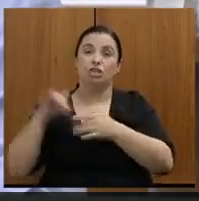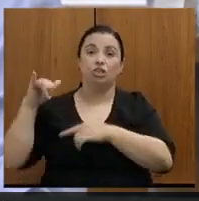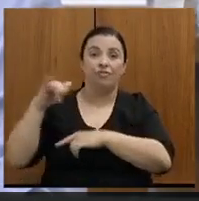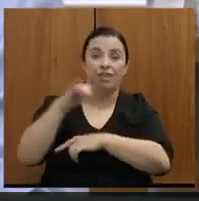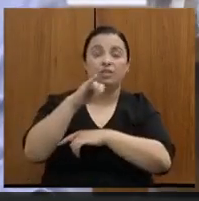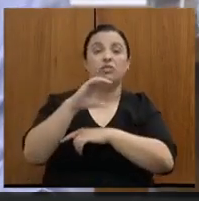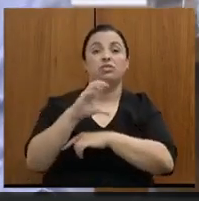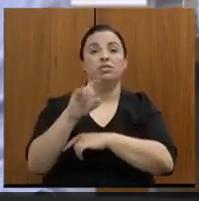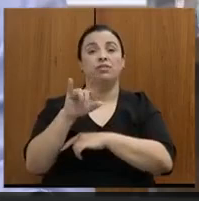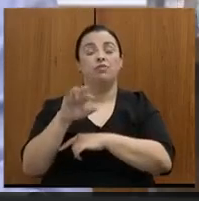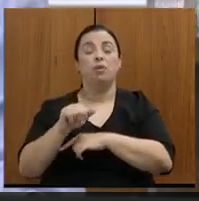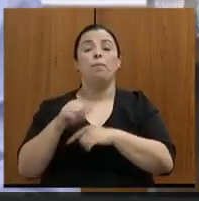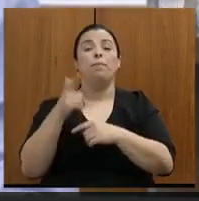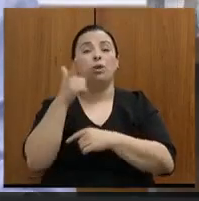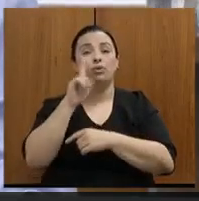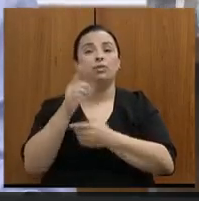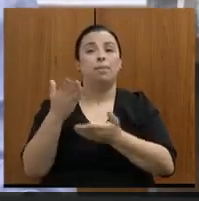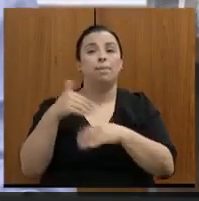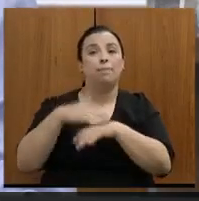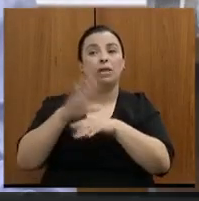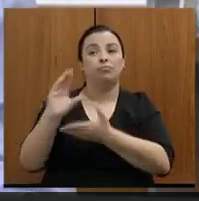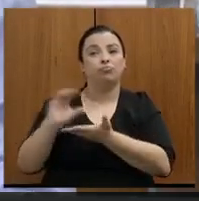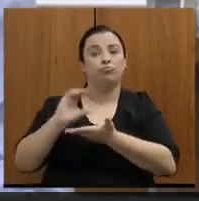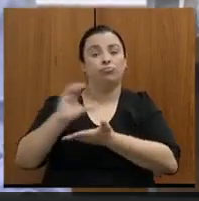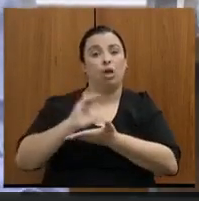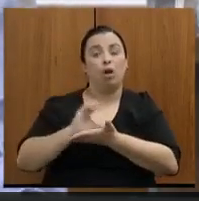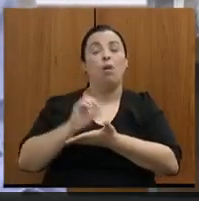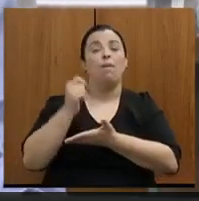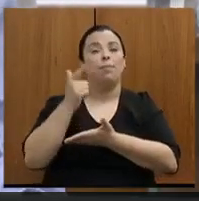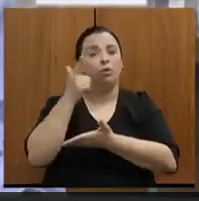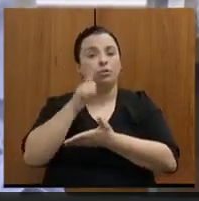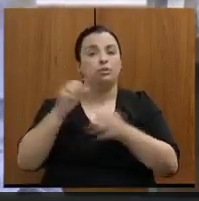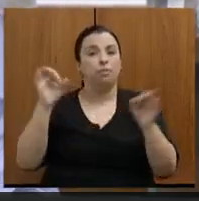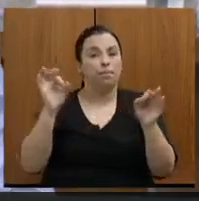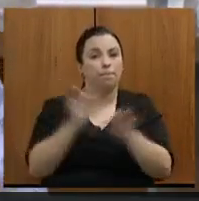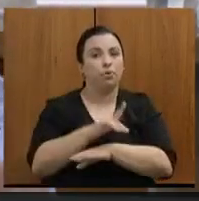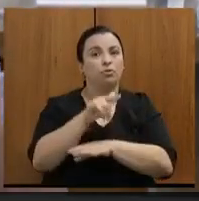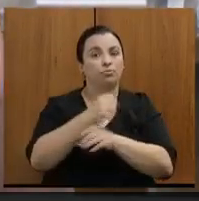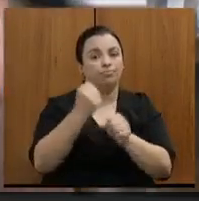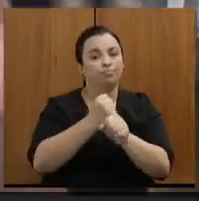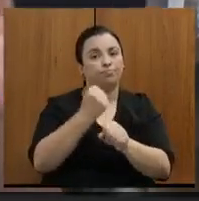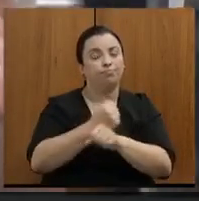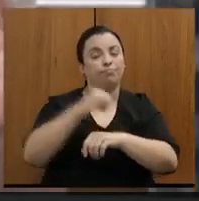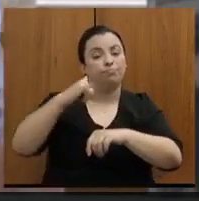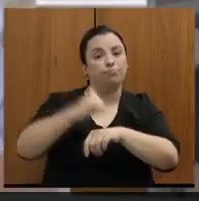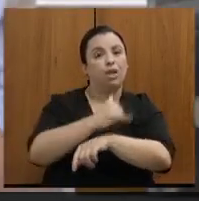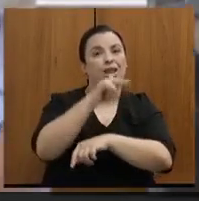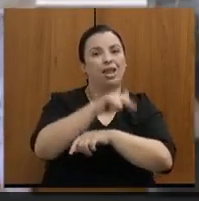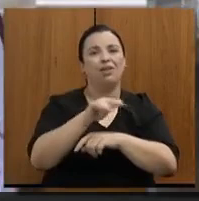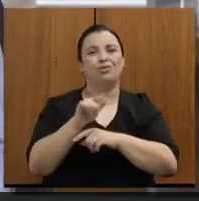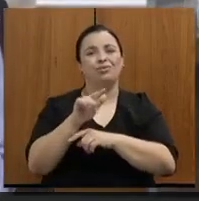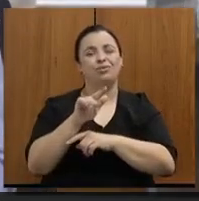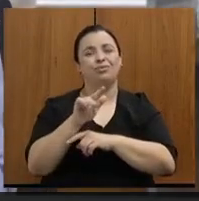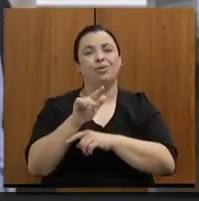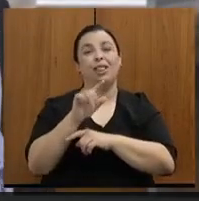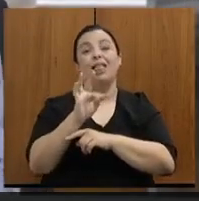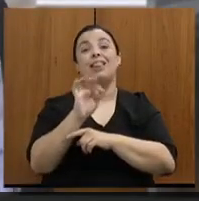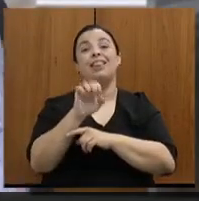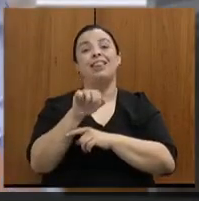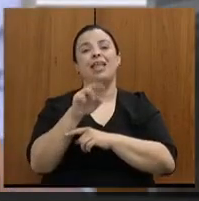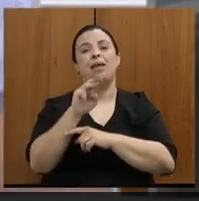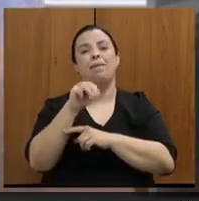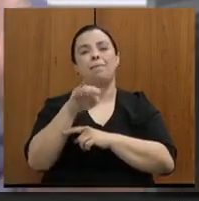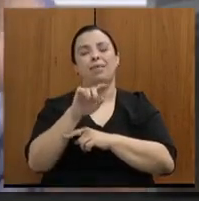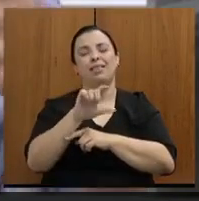recursos para a construção desse terminal no Vale do Aço. Então, a ideia é que, realmente, o terminal do